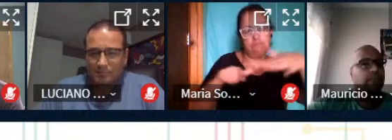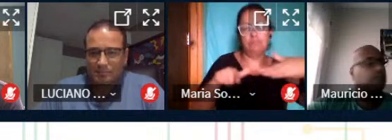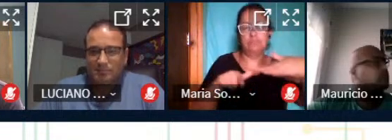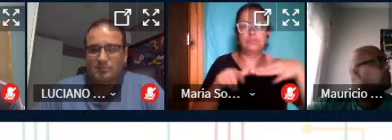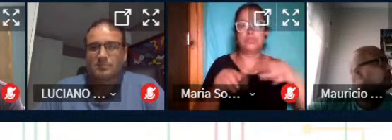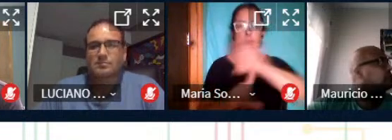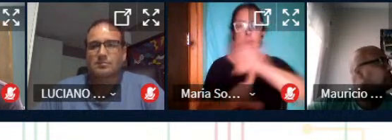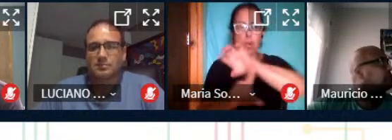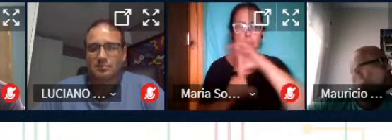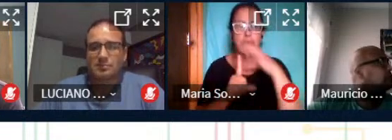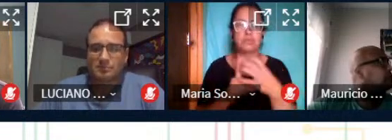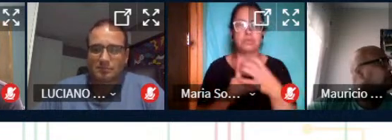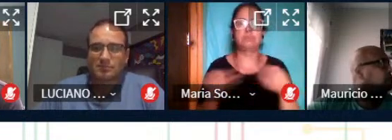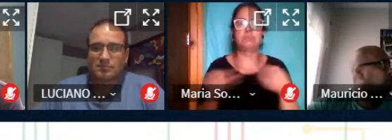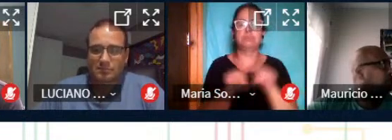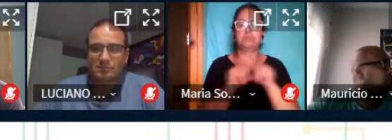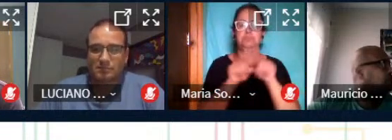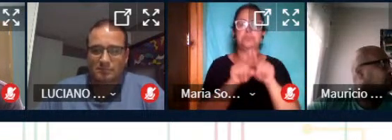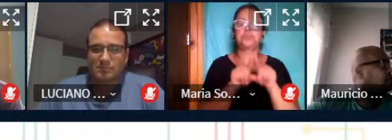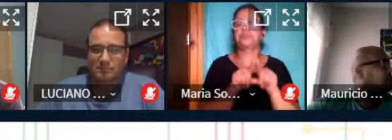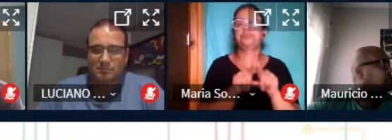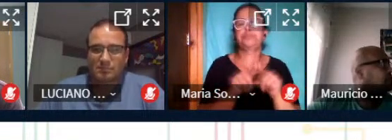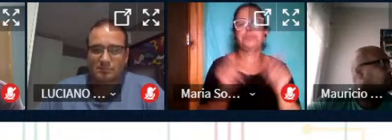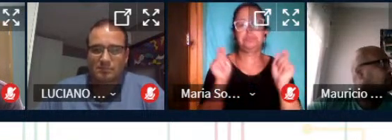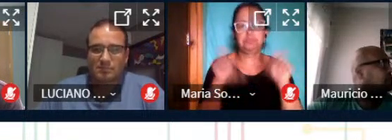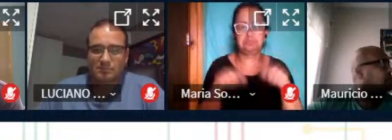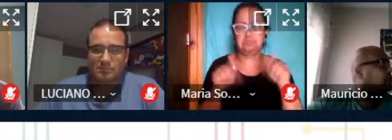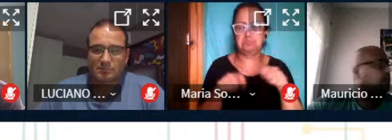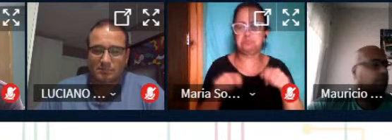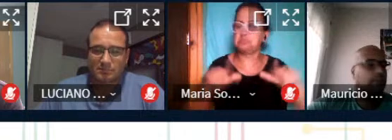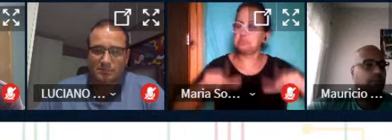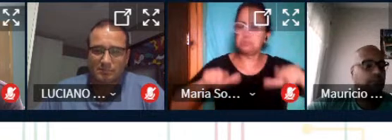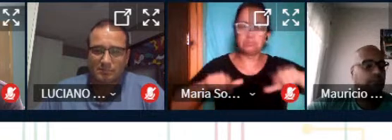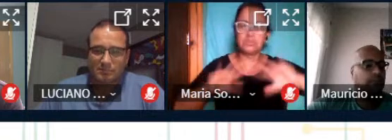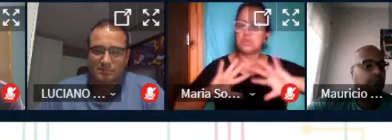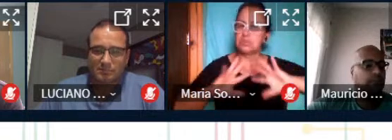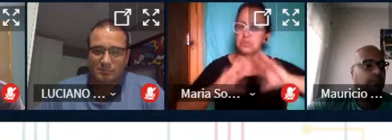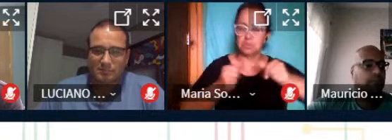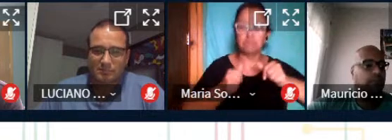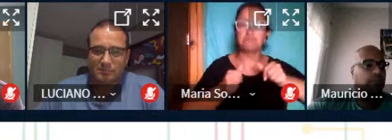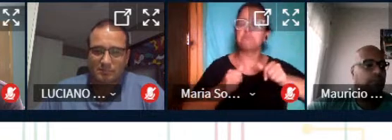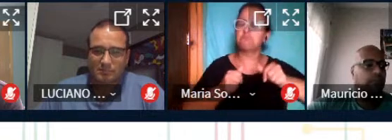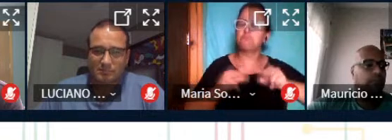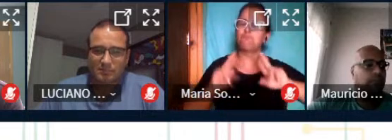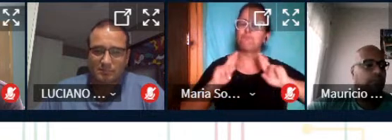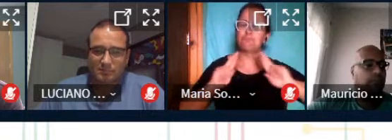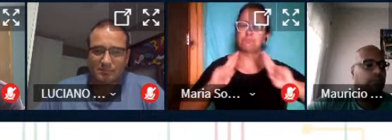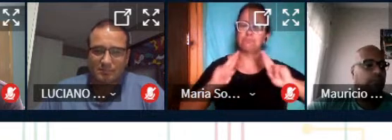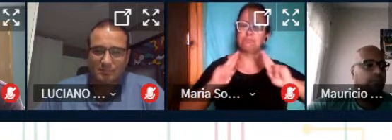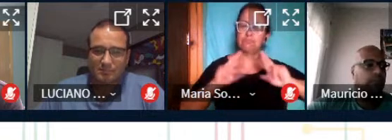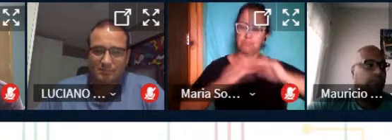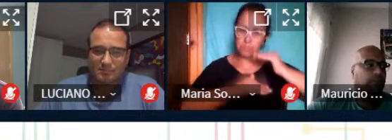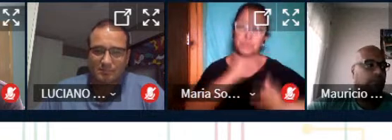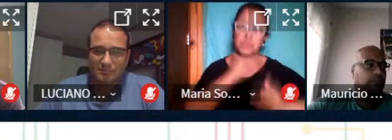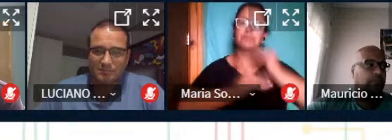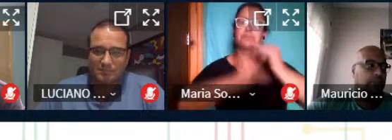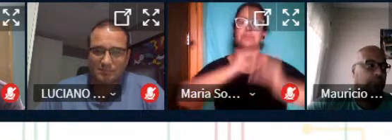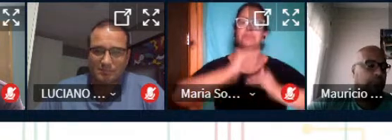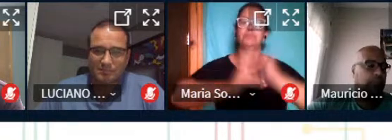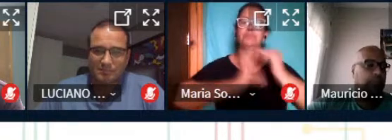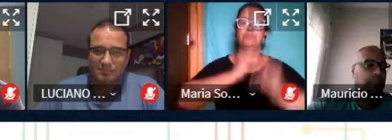comunidade a comunidade global a comunidade local a perspectiva de que avanço é imensa